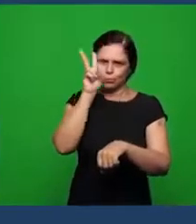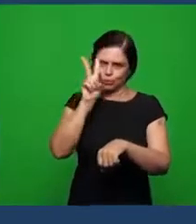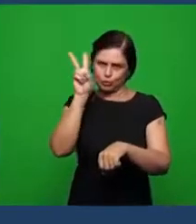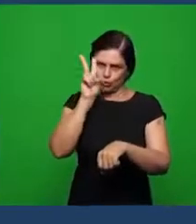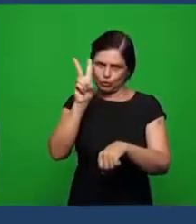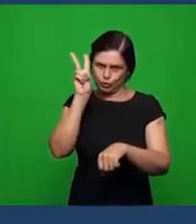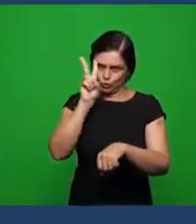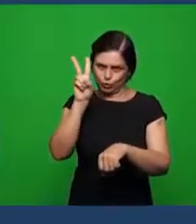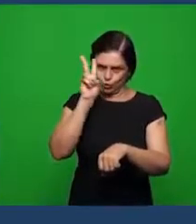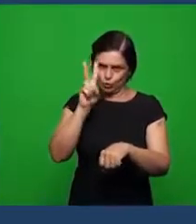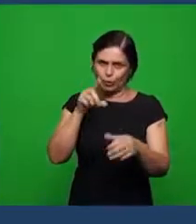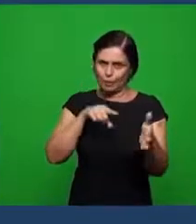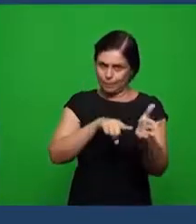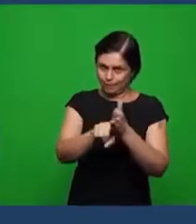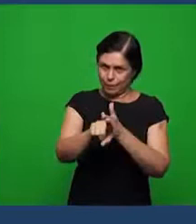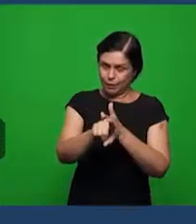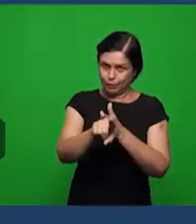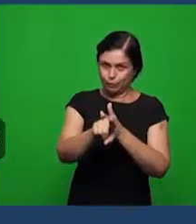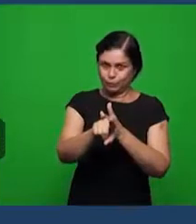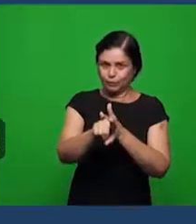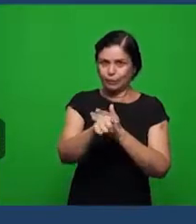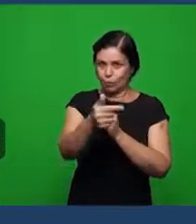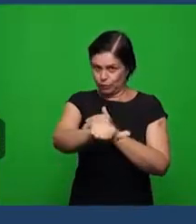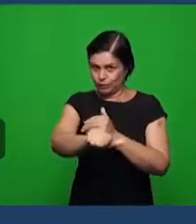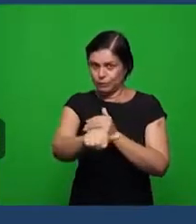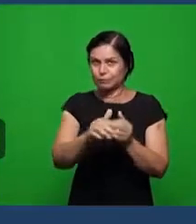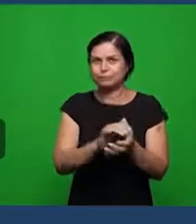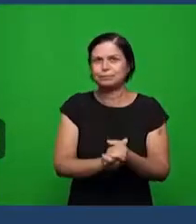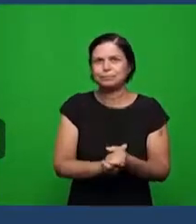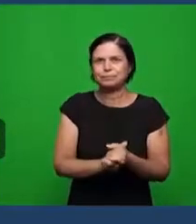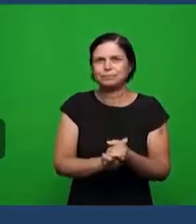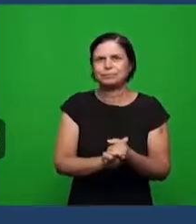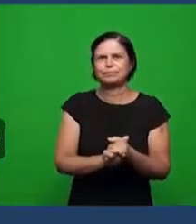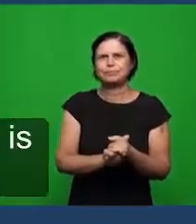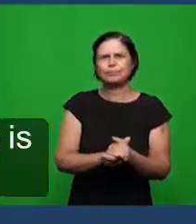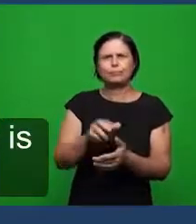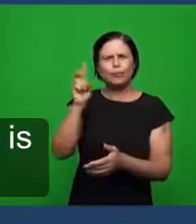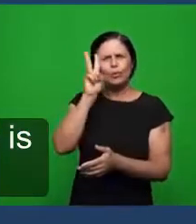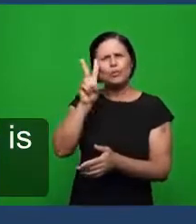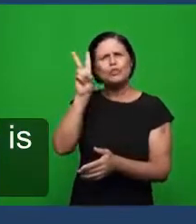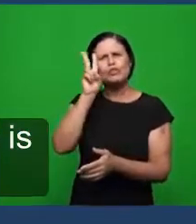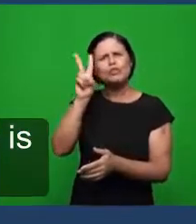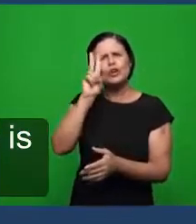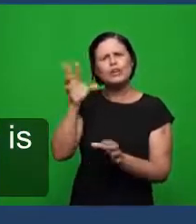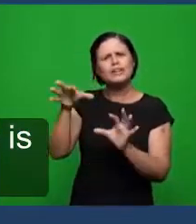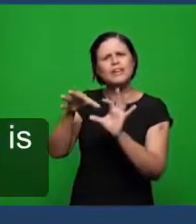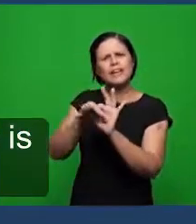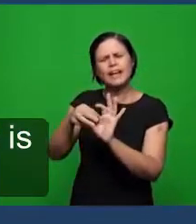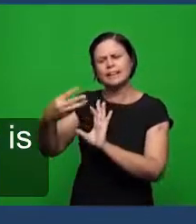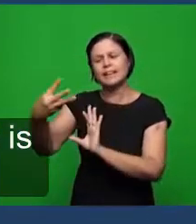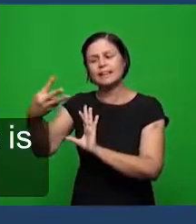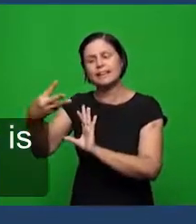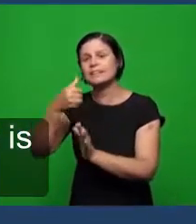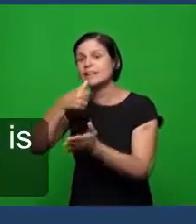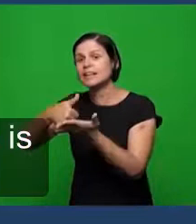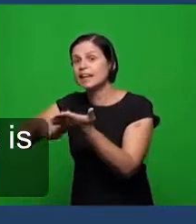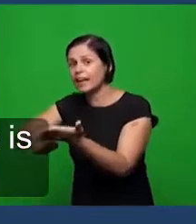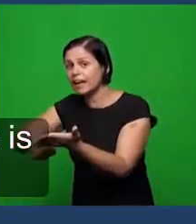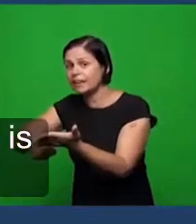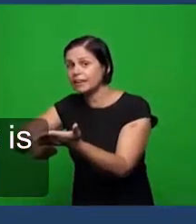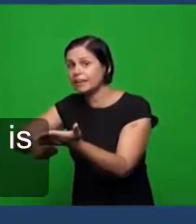isso aqui já é uma pergunta primeiro citar o texto histórico e tempo profético e se o histórico está na terceira carta e a outra é o